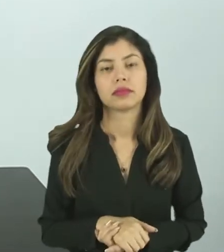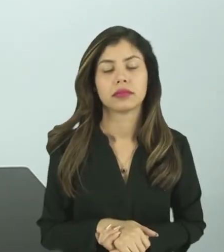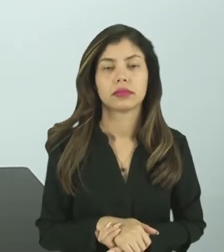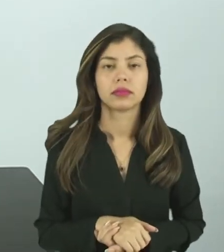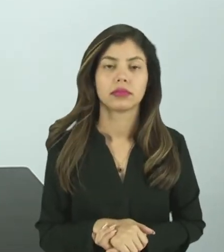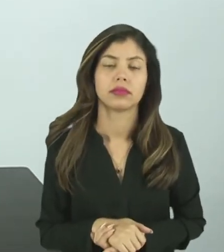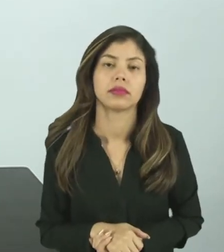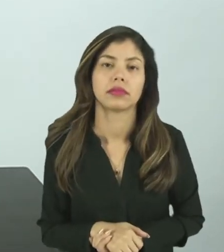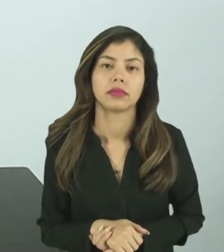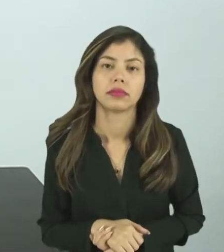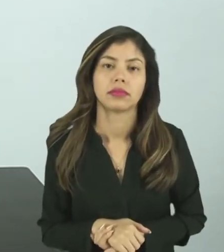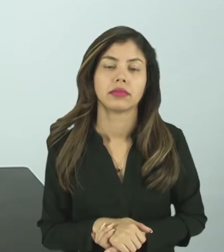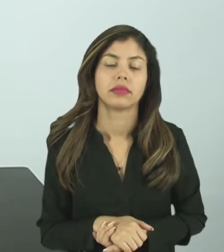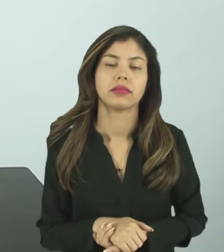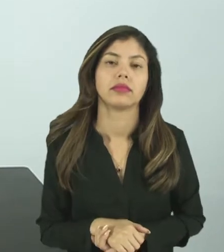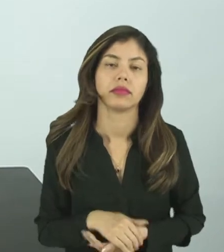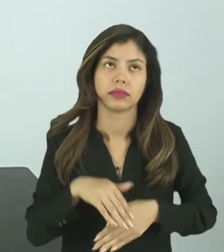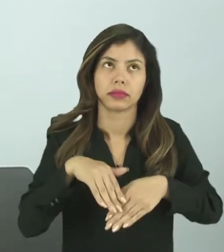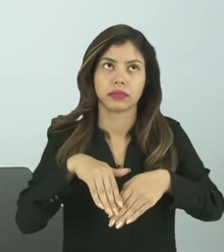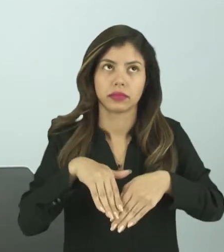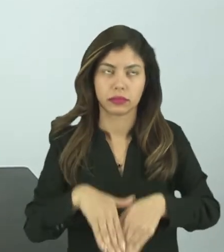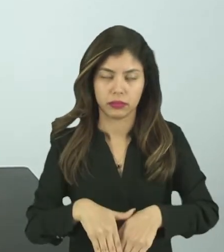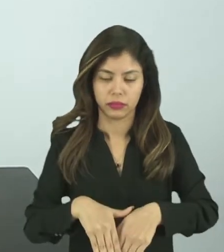eu vou analisar bem aqui.